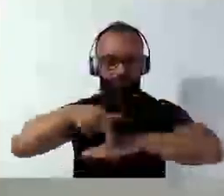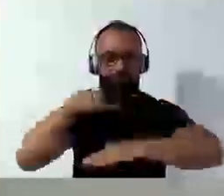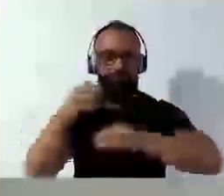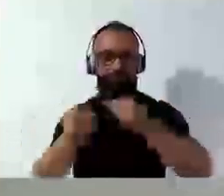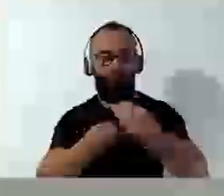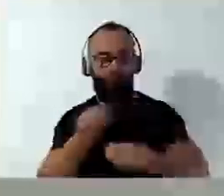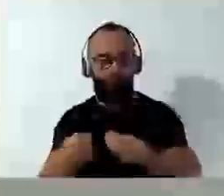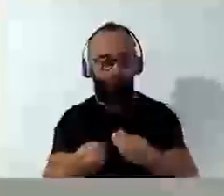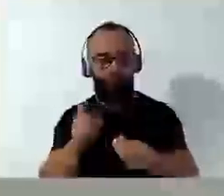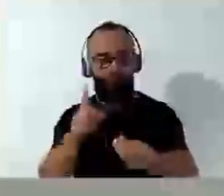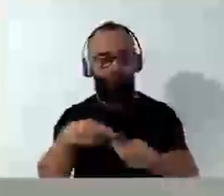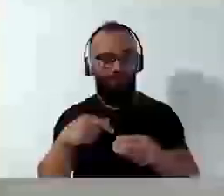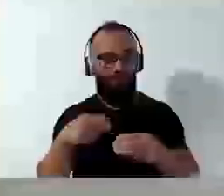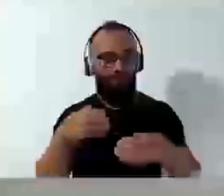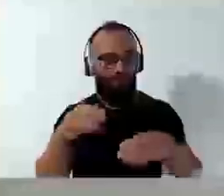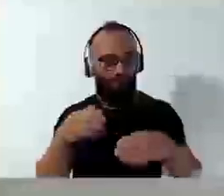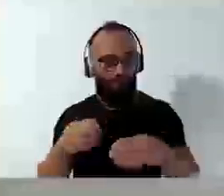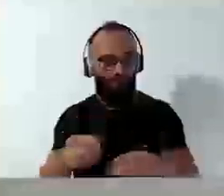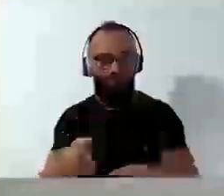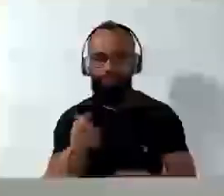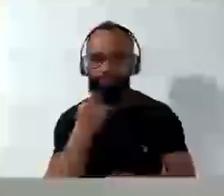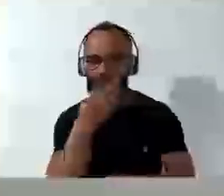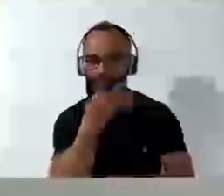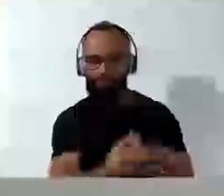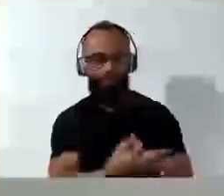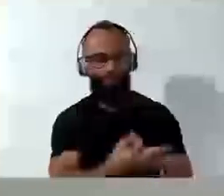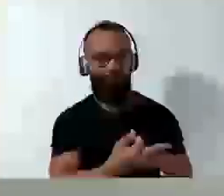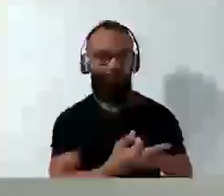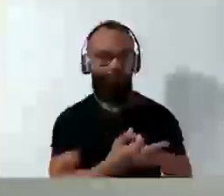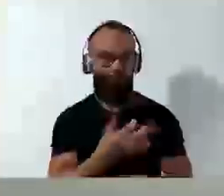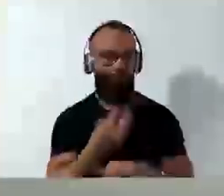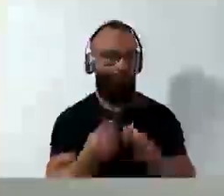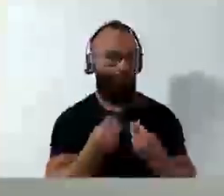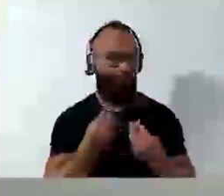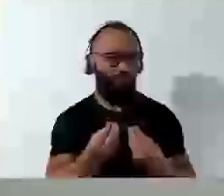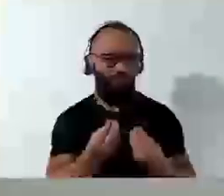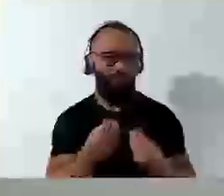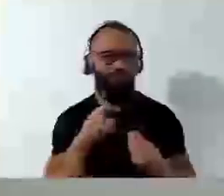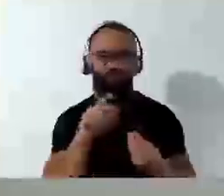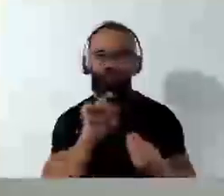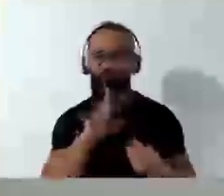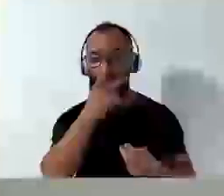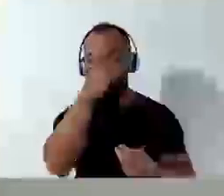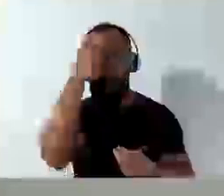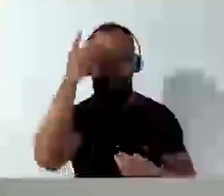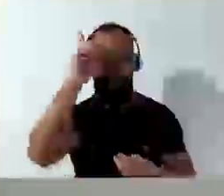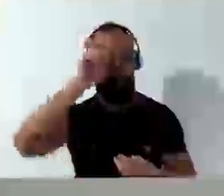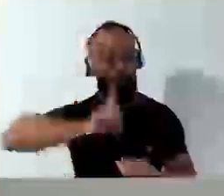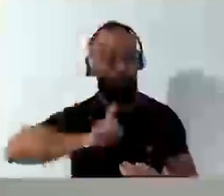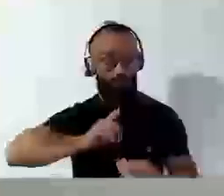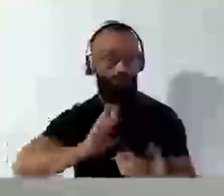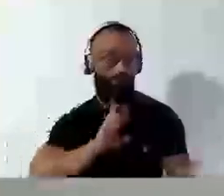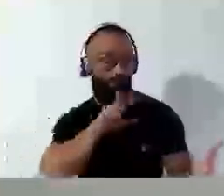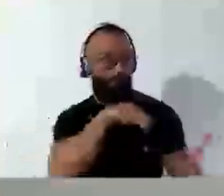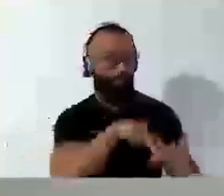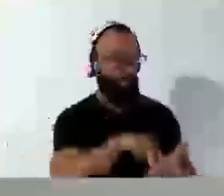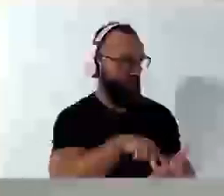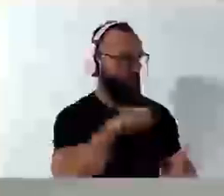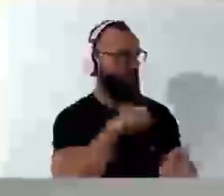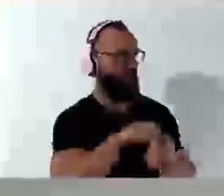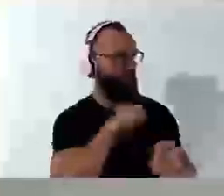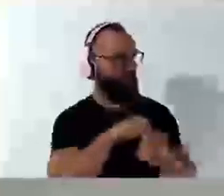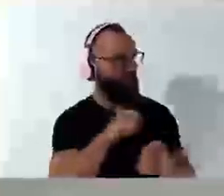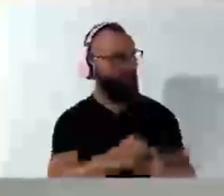é ridículo, fora da realidade. Só mesmo um diretor para poder vir aqui e realmente dar